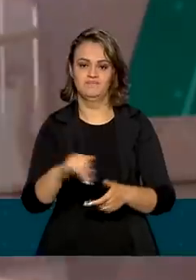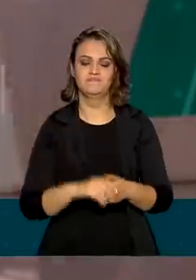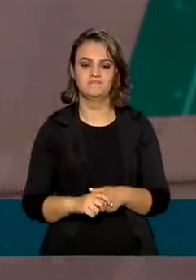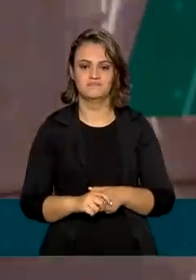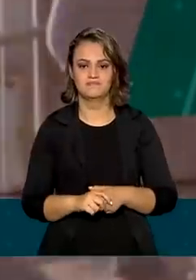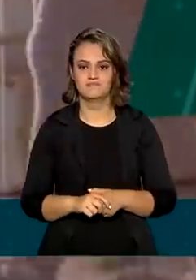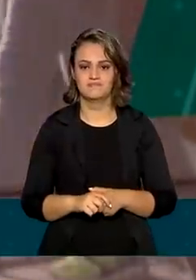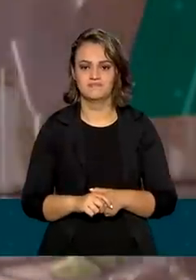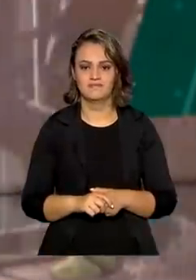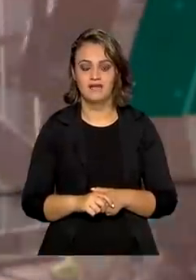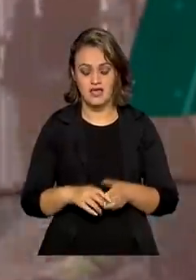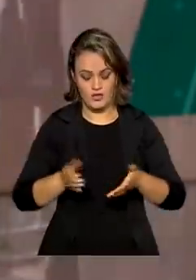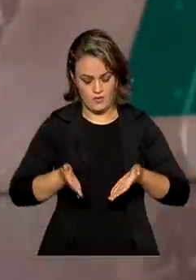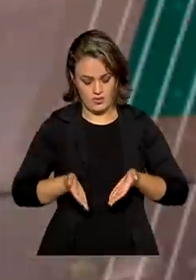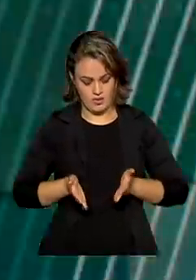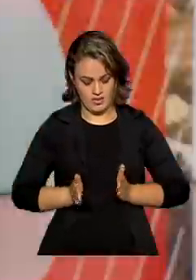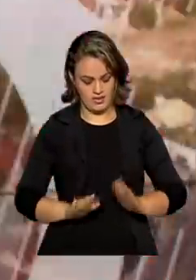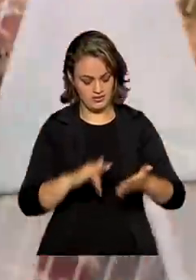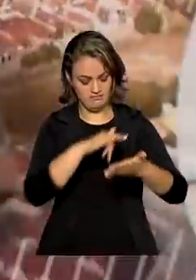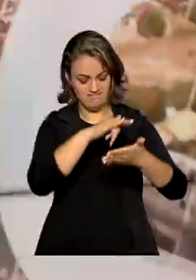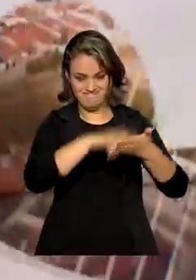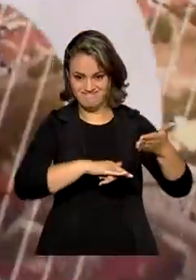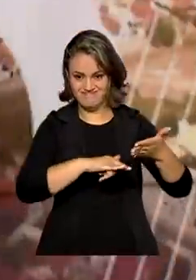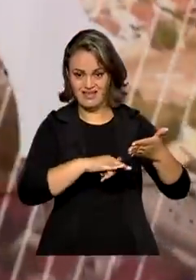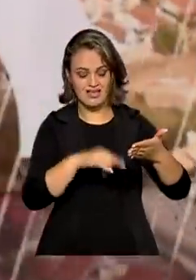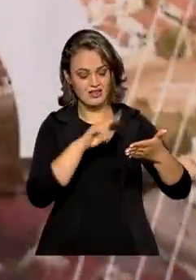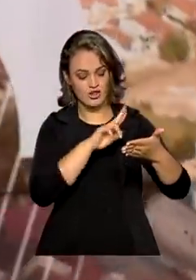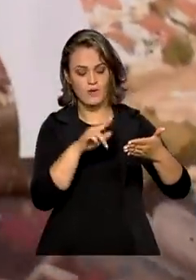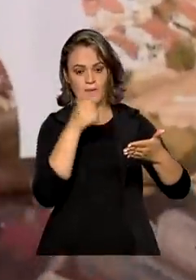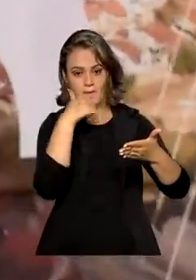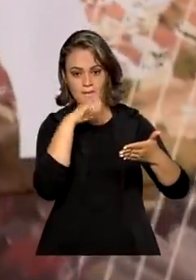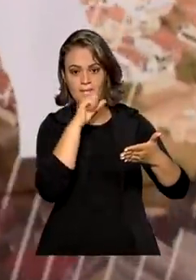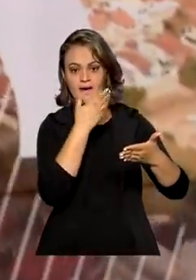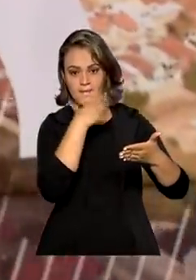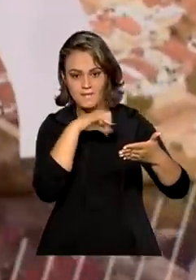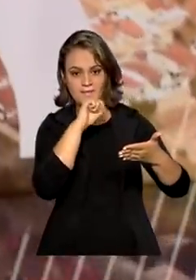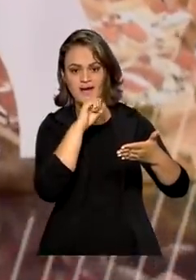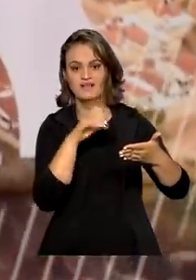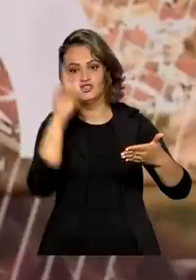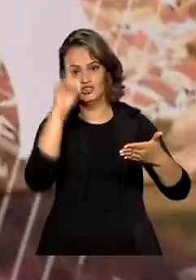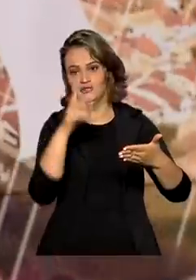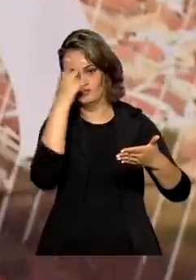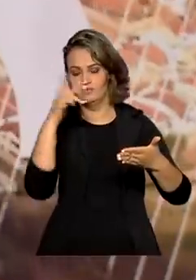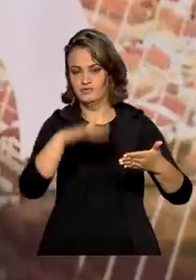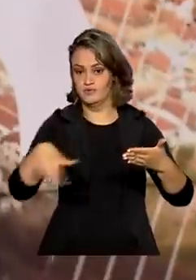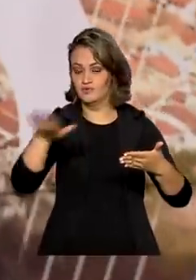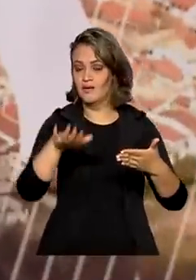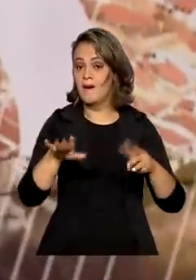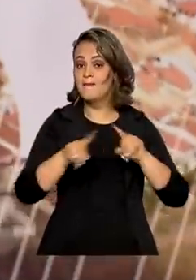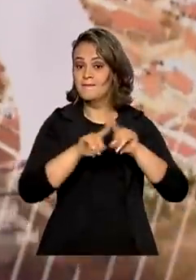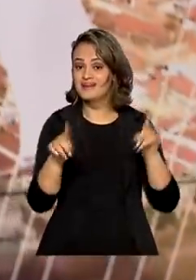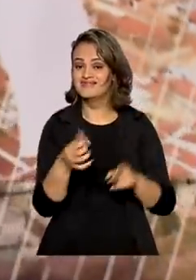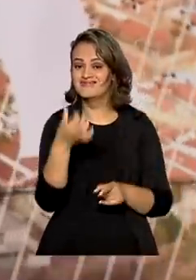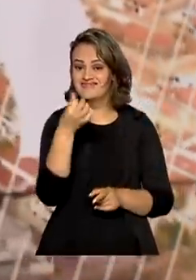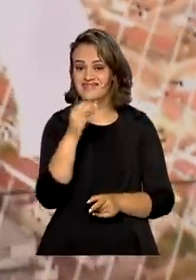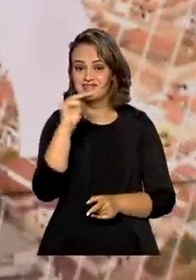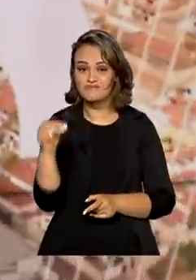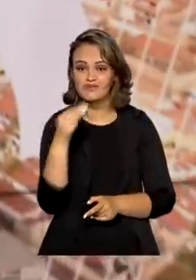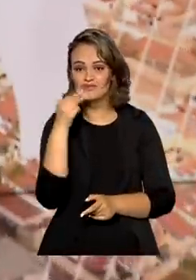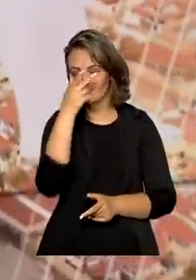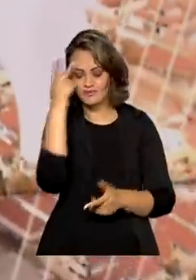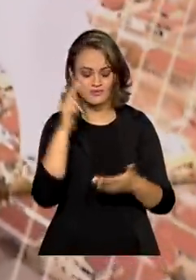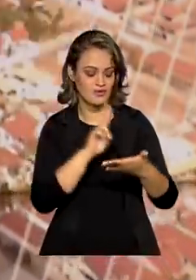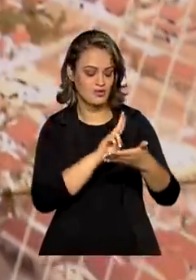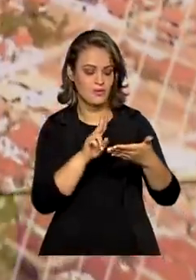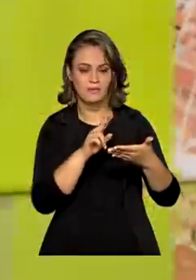Ter o nome da mãe e do pai na certidão de nascimento é um direito de todo brasileiro. Mas 6 milhões de pessoas não